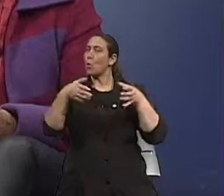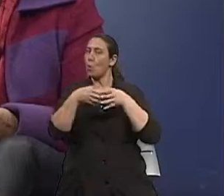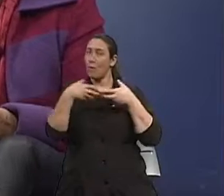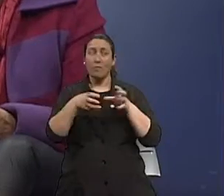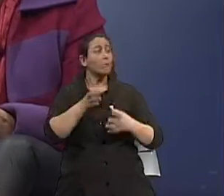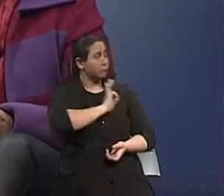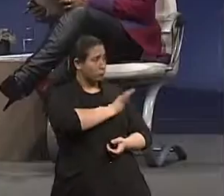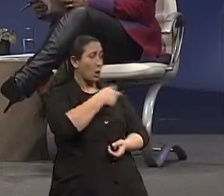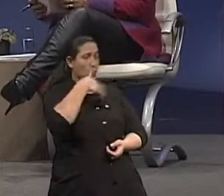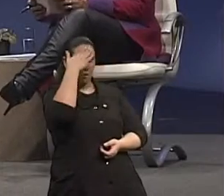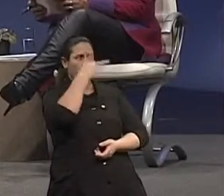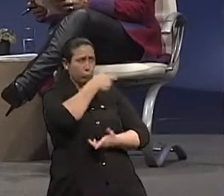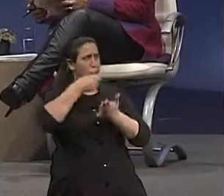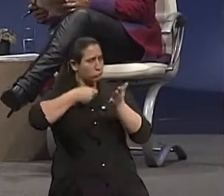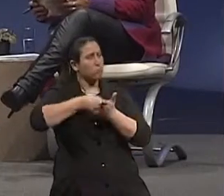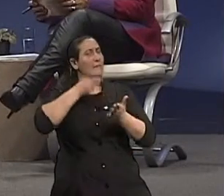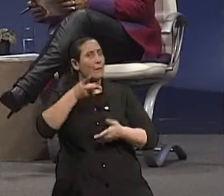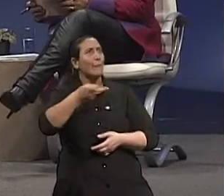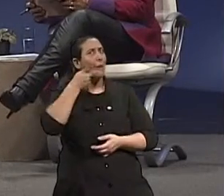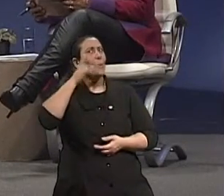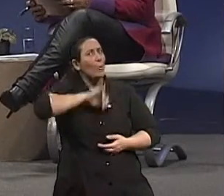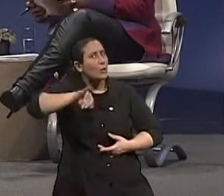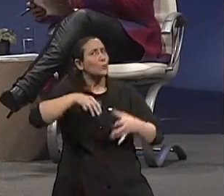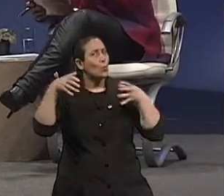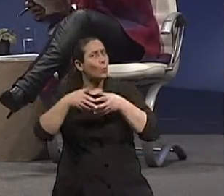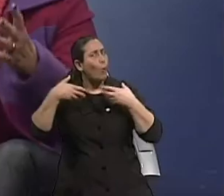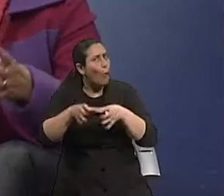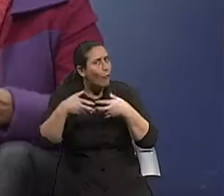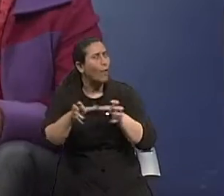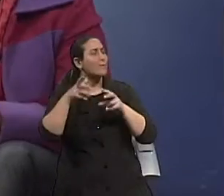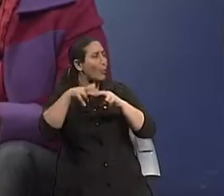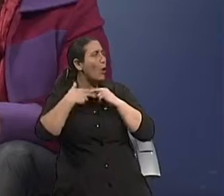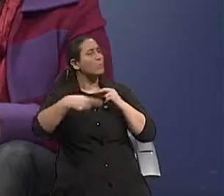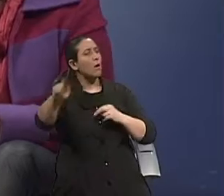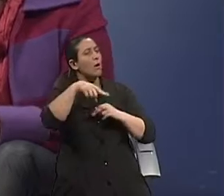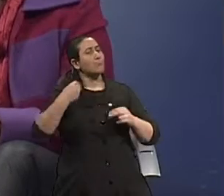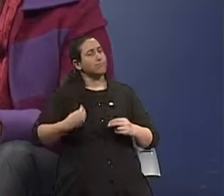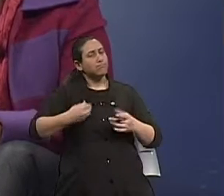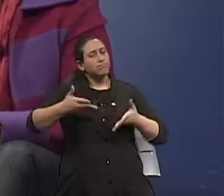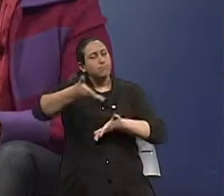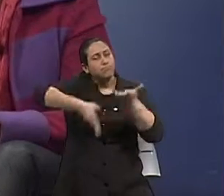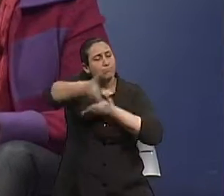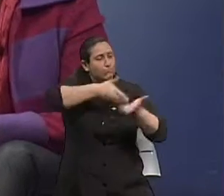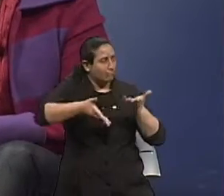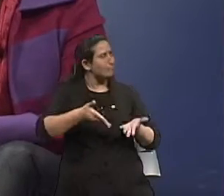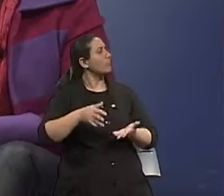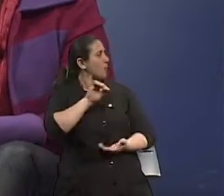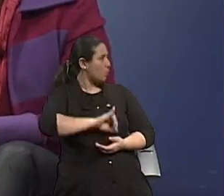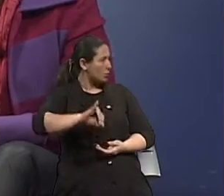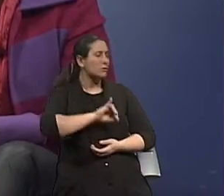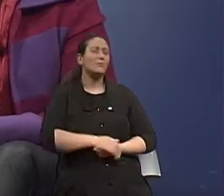batalha nessa área há muitos anos, para os grupos de convivência, né? No estado todo, né? No conselho do idoso e tudo isso. Então é